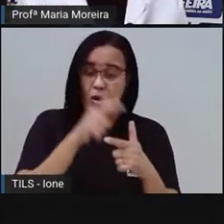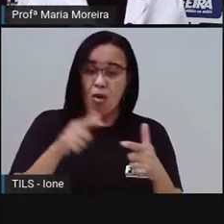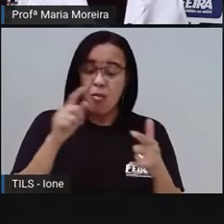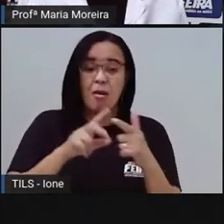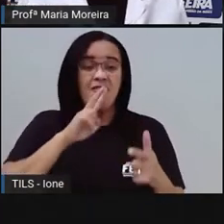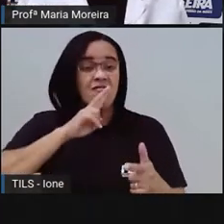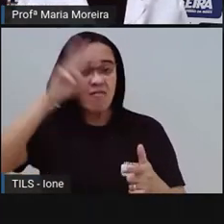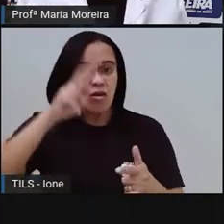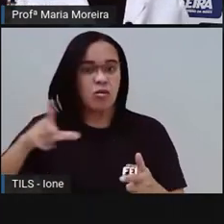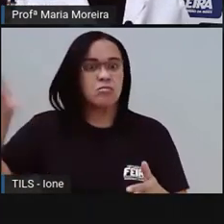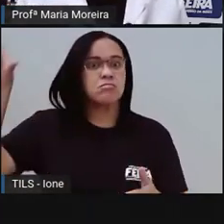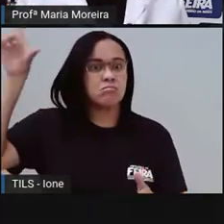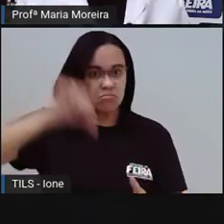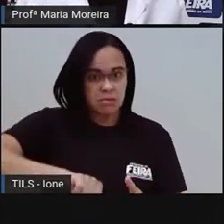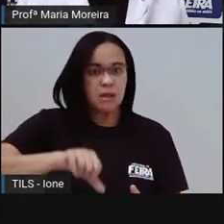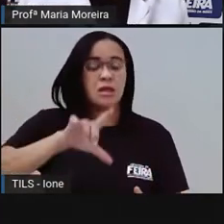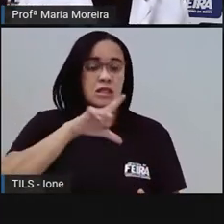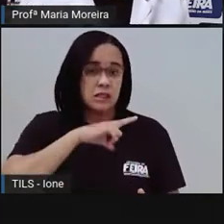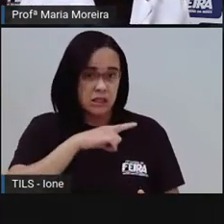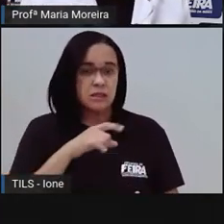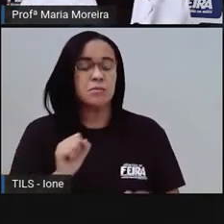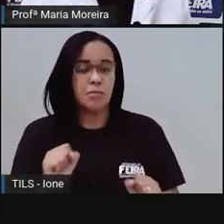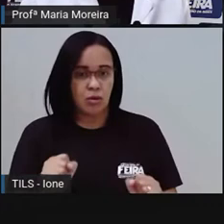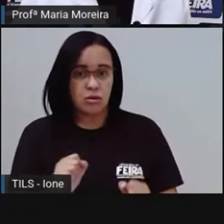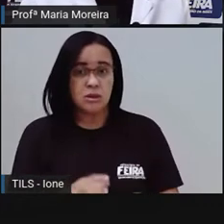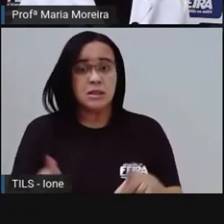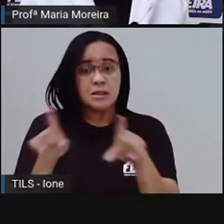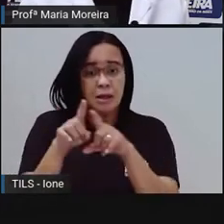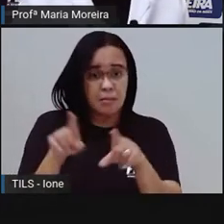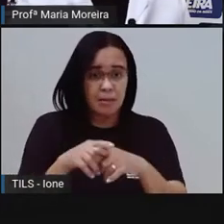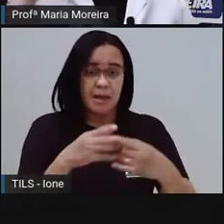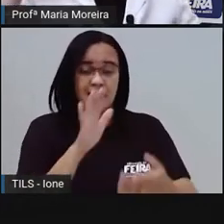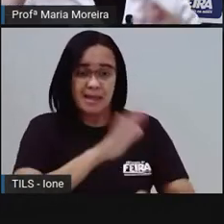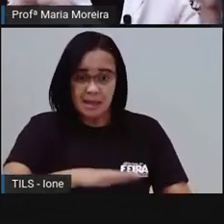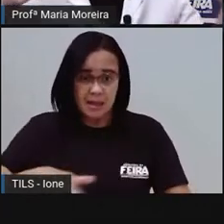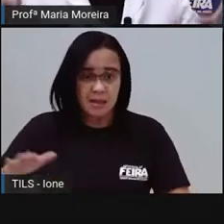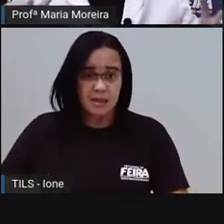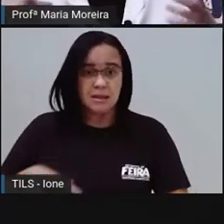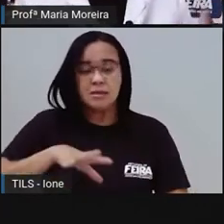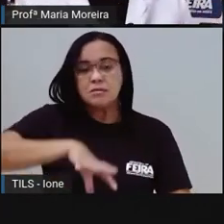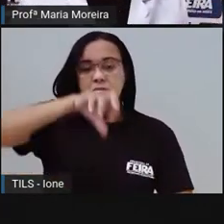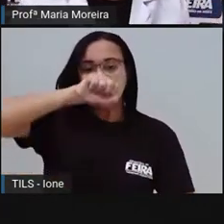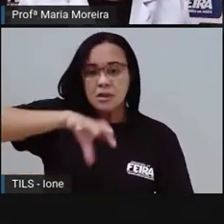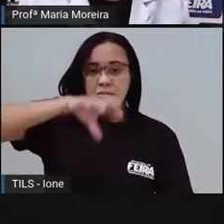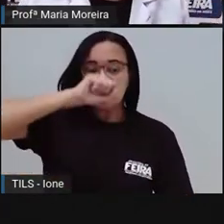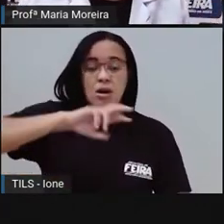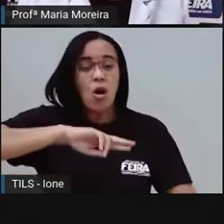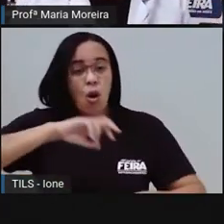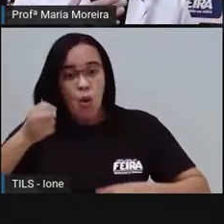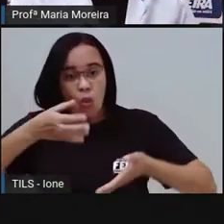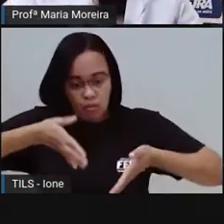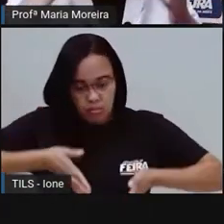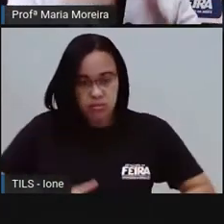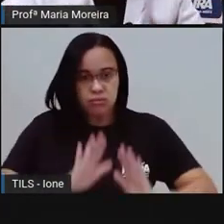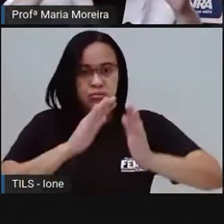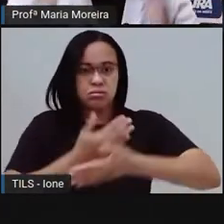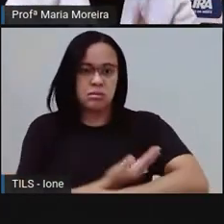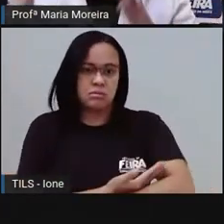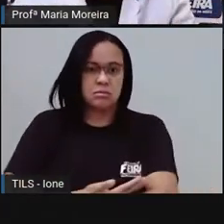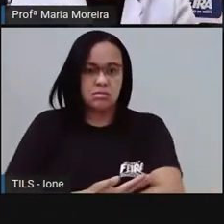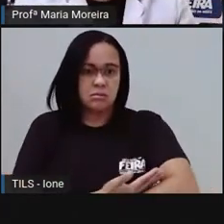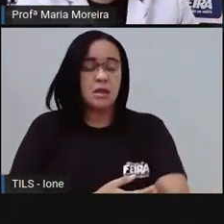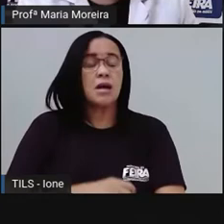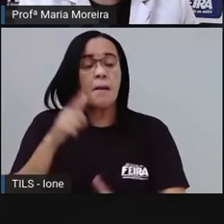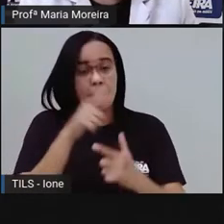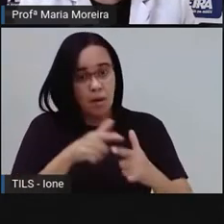-nascidos em cidades com alta poluição do ar. Então, são coisas que podem acontecer. Não é que todo mundo